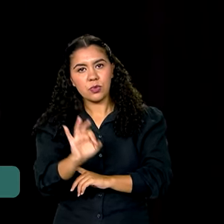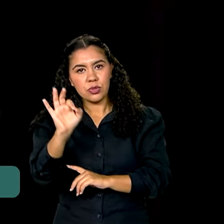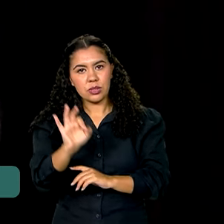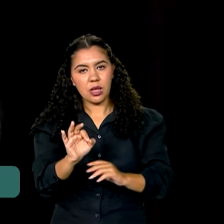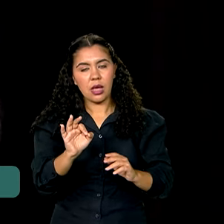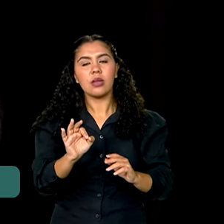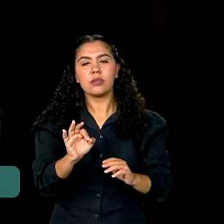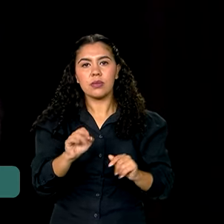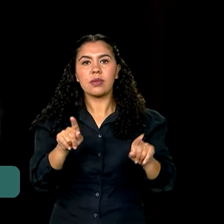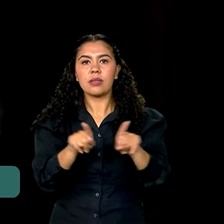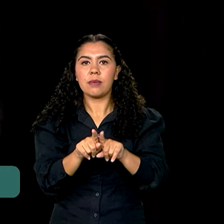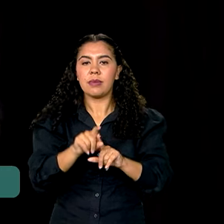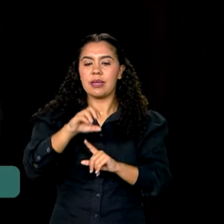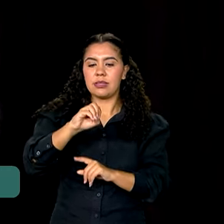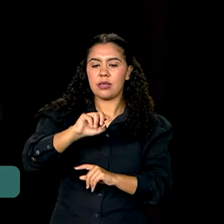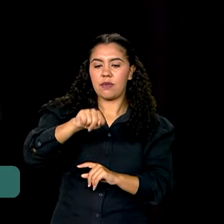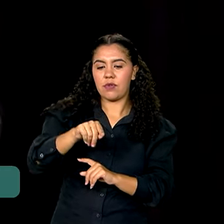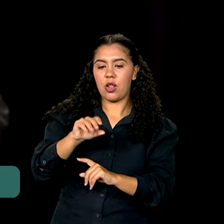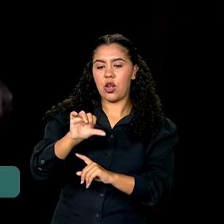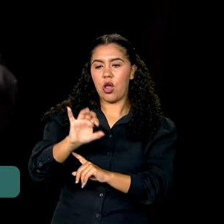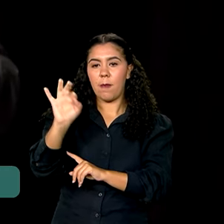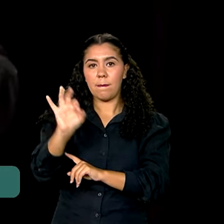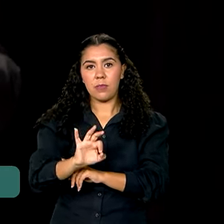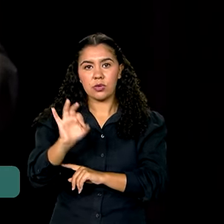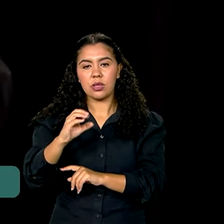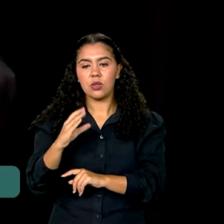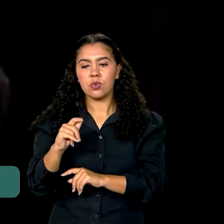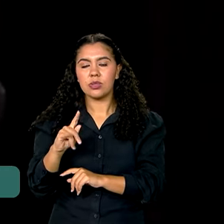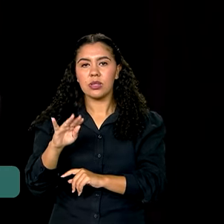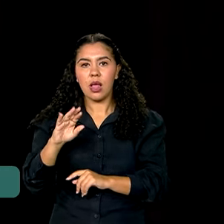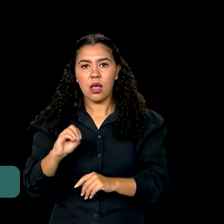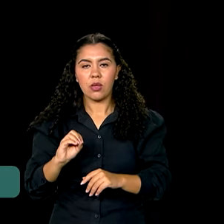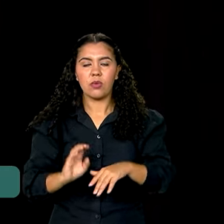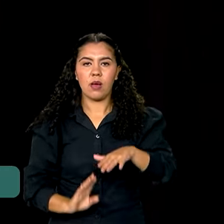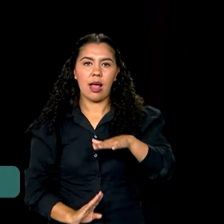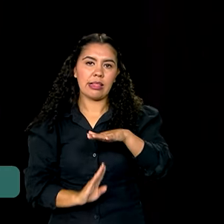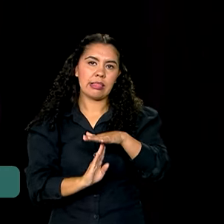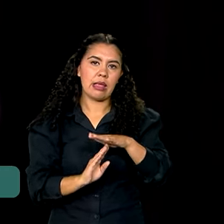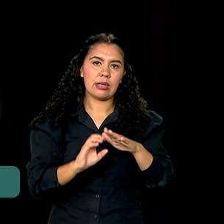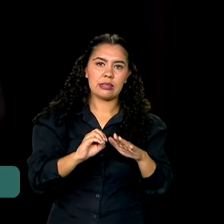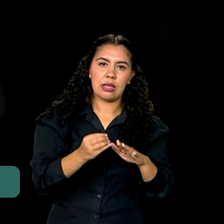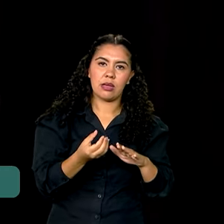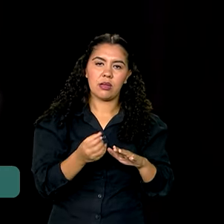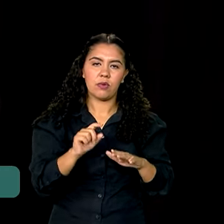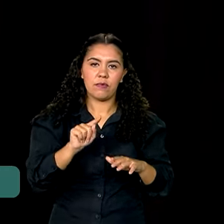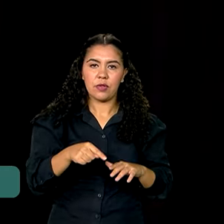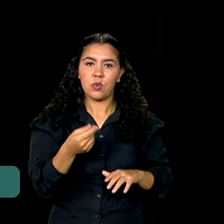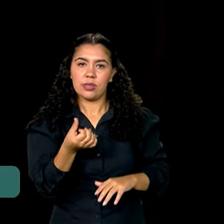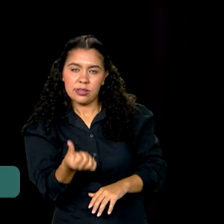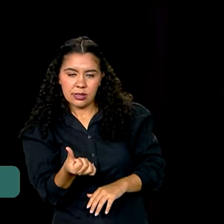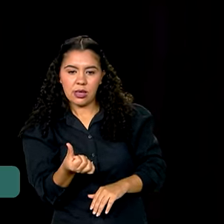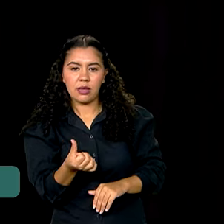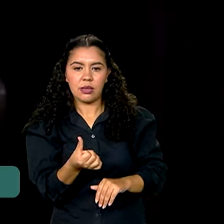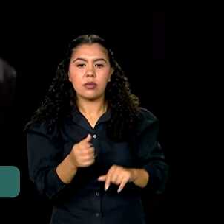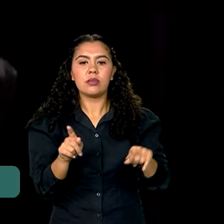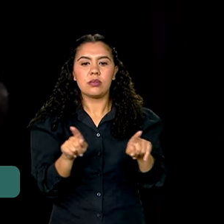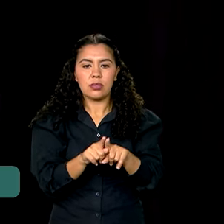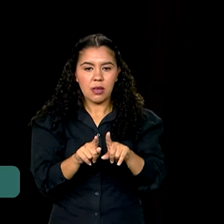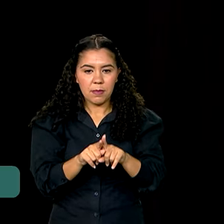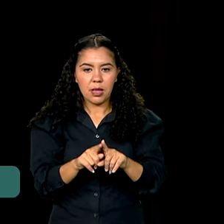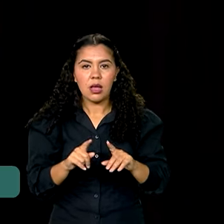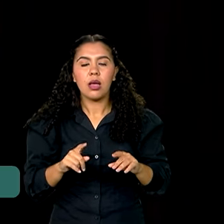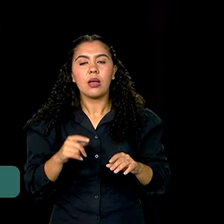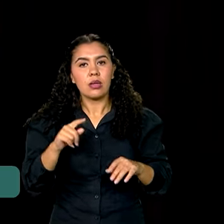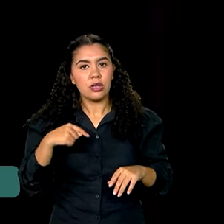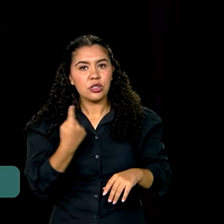e 0,9% para custeio, até 0,6%, até 0,9%. E a nossa orientação para todas as empresas é